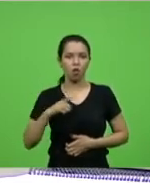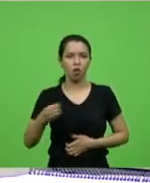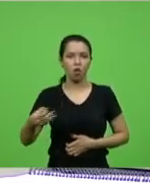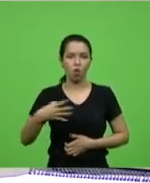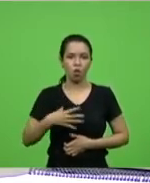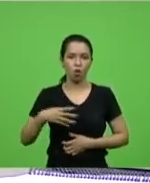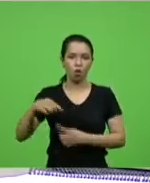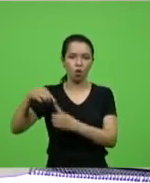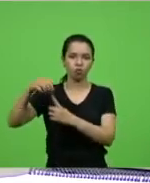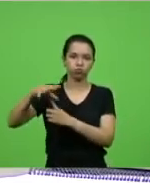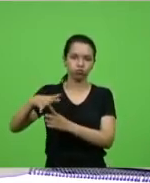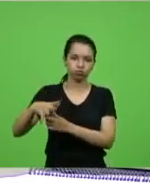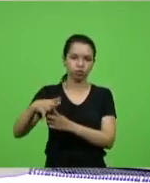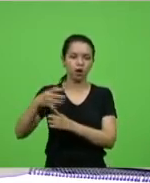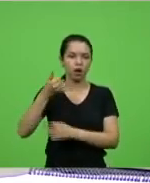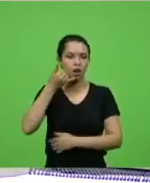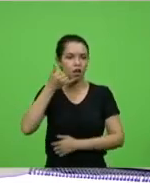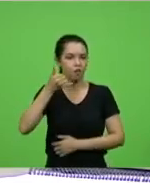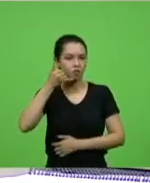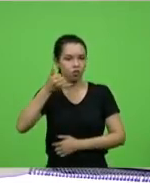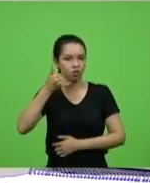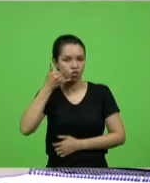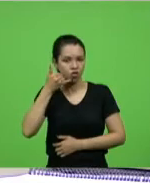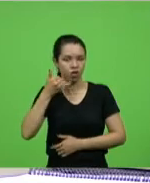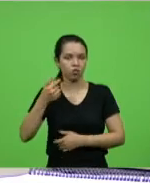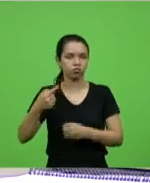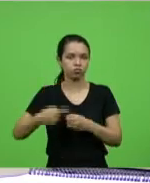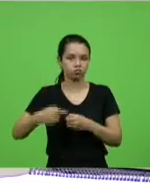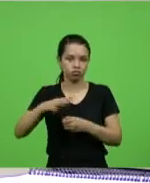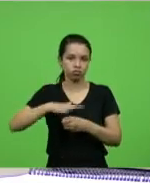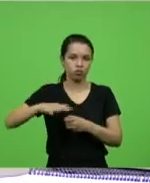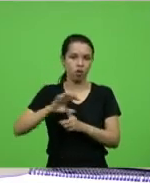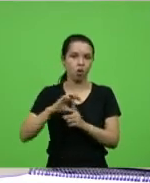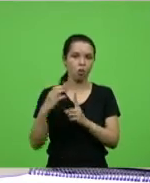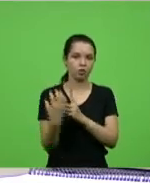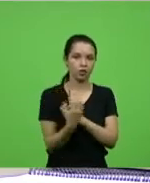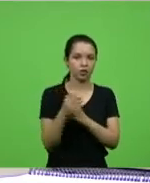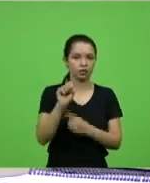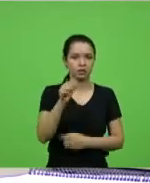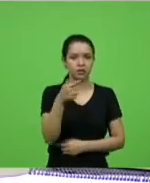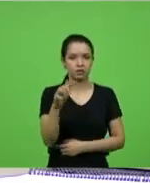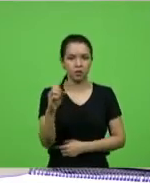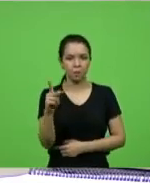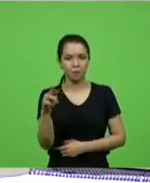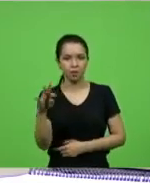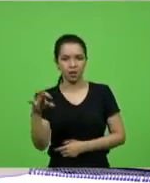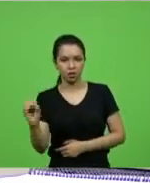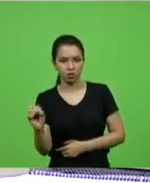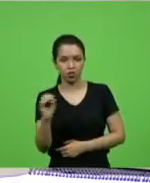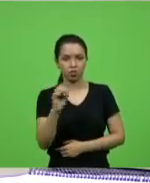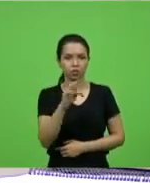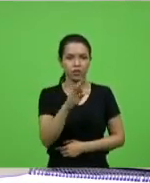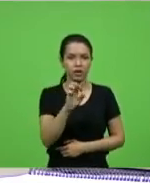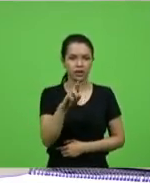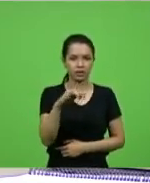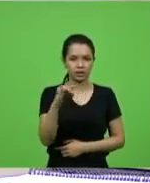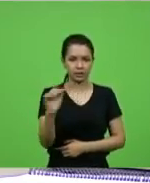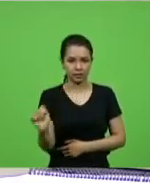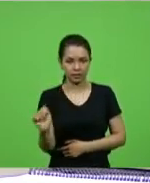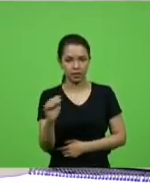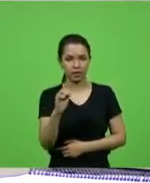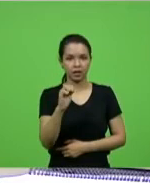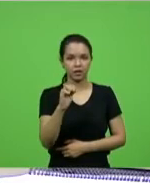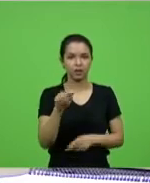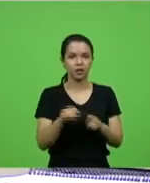comunidades de São Pedro, São José, Santa Terezinha, Canudos da Serra, do Corvo Branco,